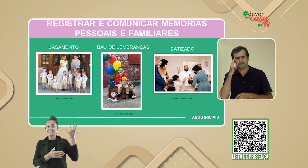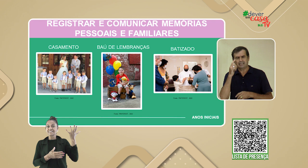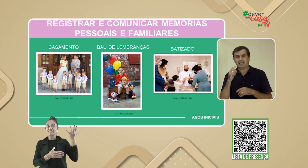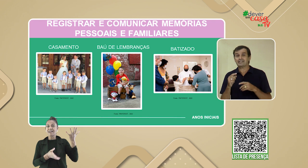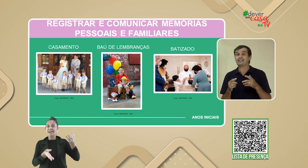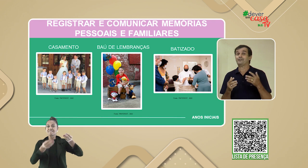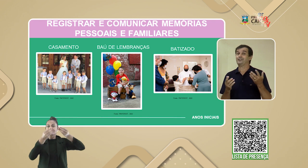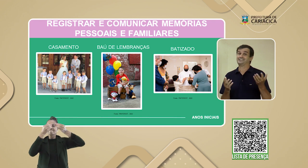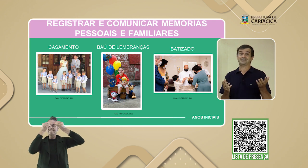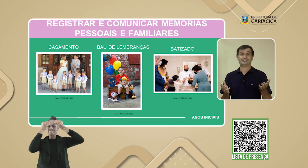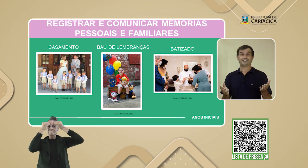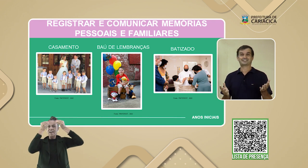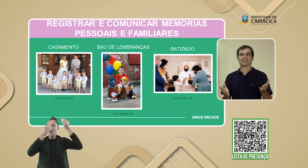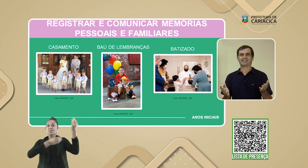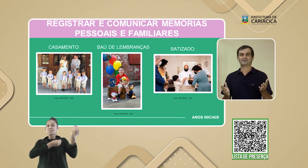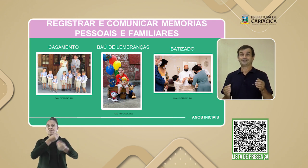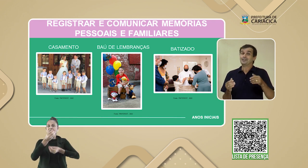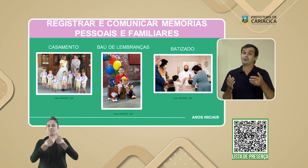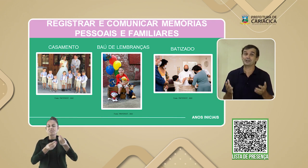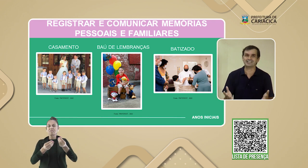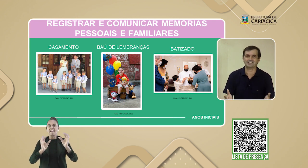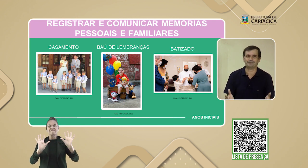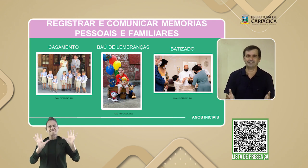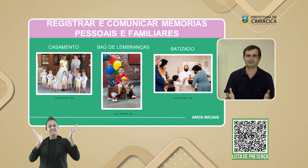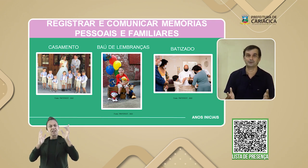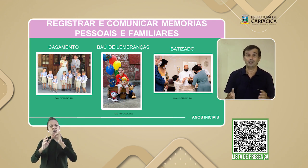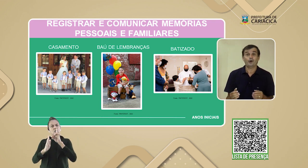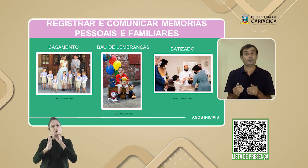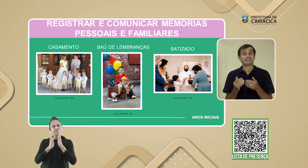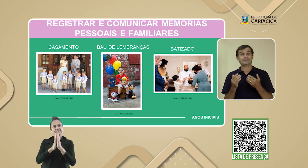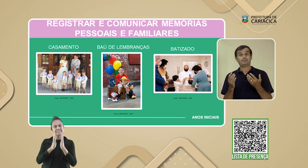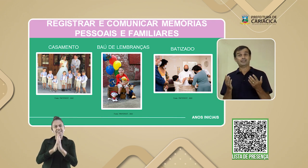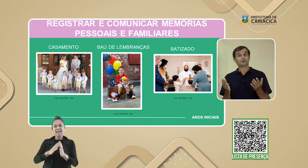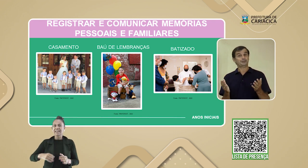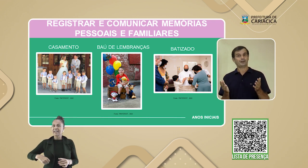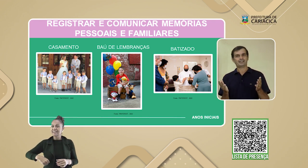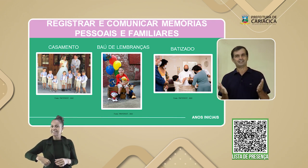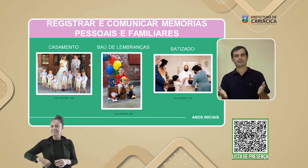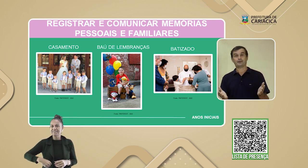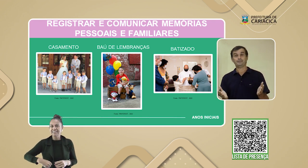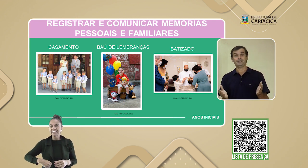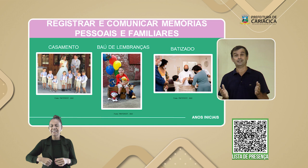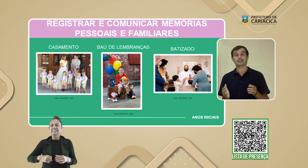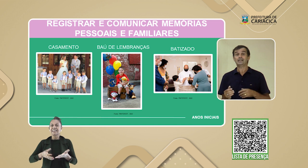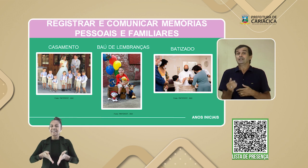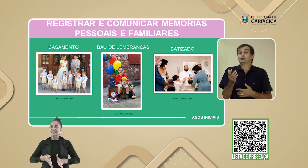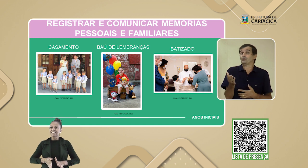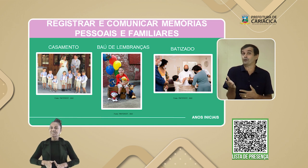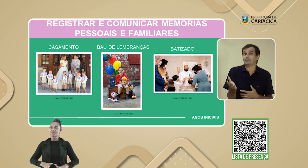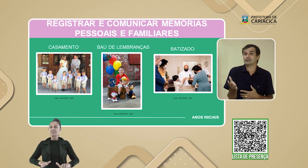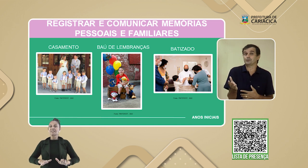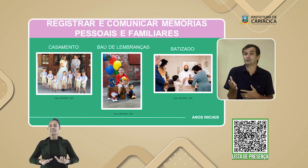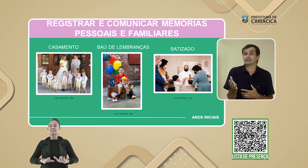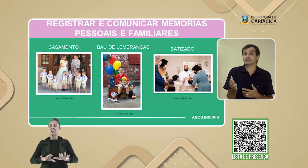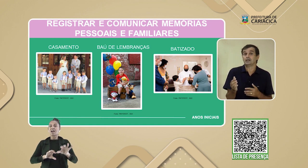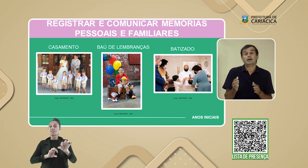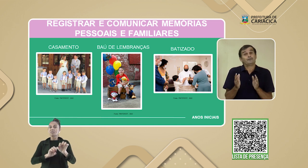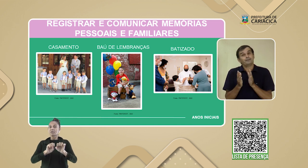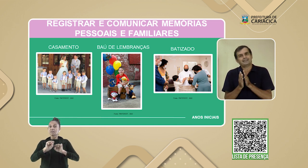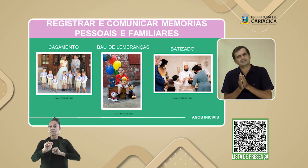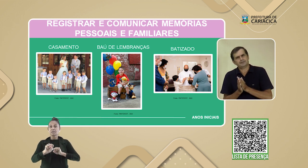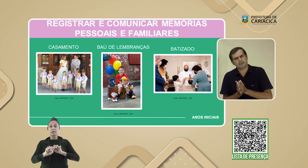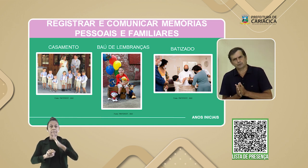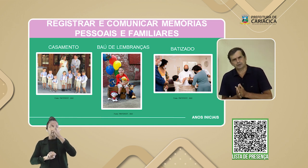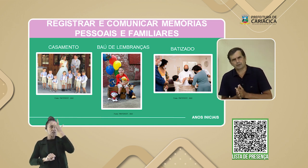memória aquela festa de aniversário, do casamento, o nascimento de alguém da família, sua formatura,